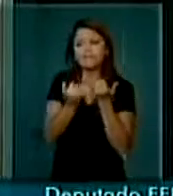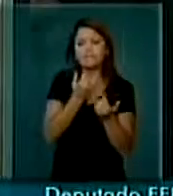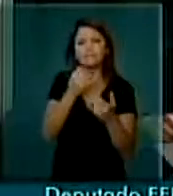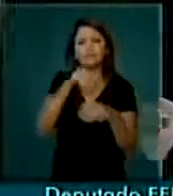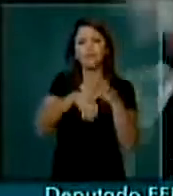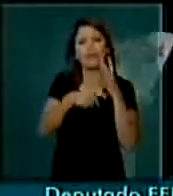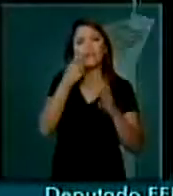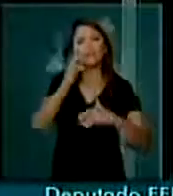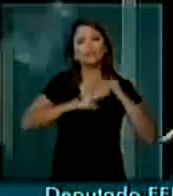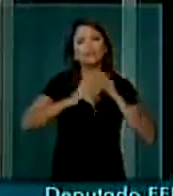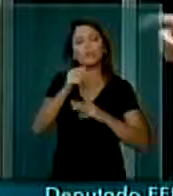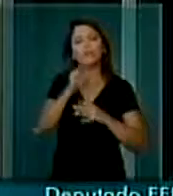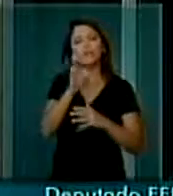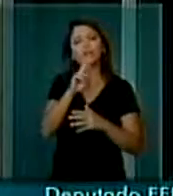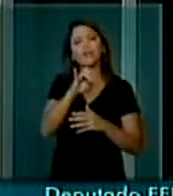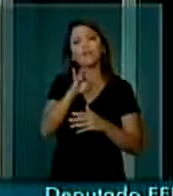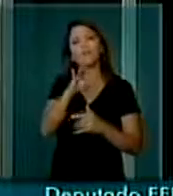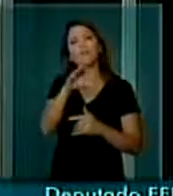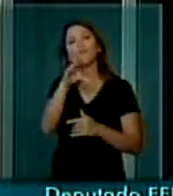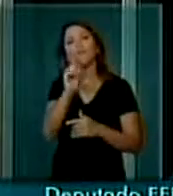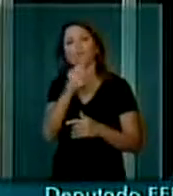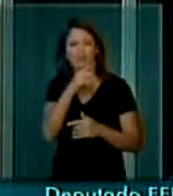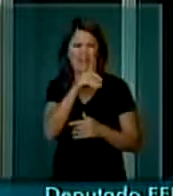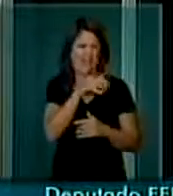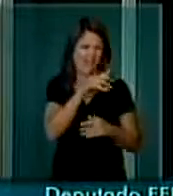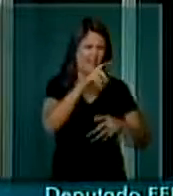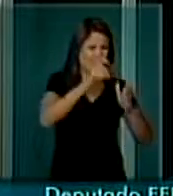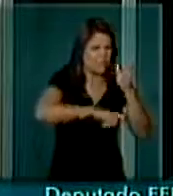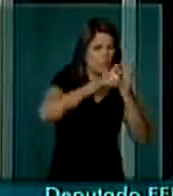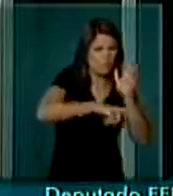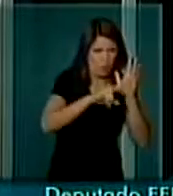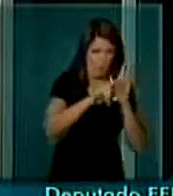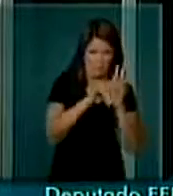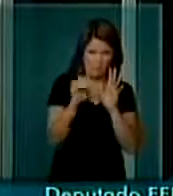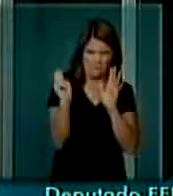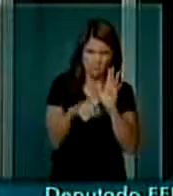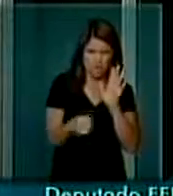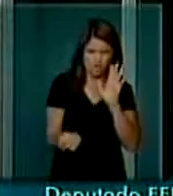trata de tributo. É tributo, então é tributo. Pode colocar.